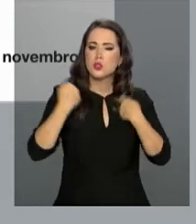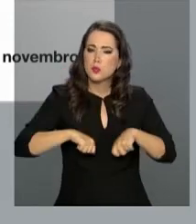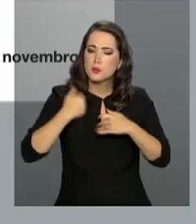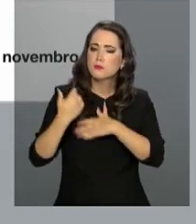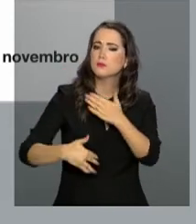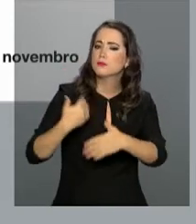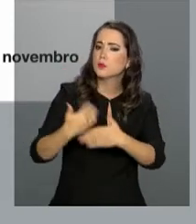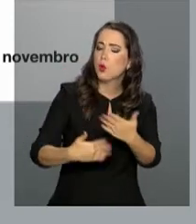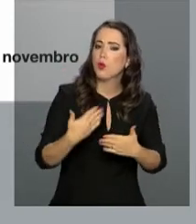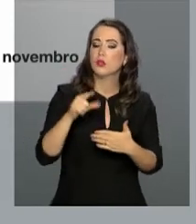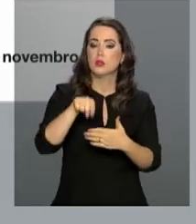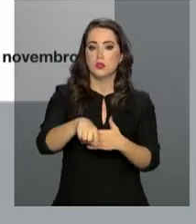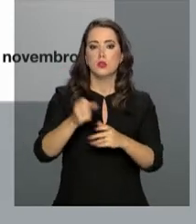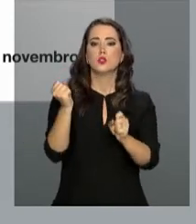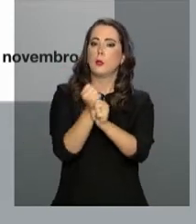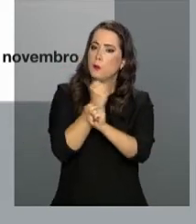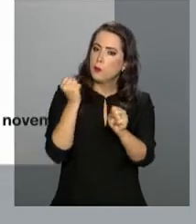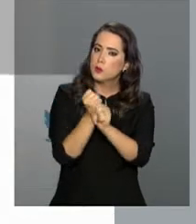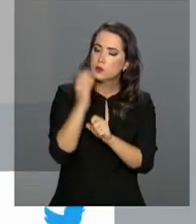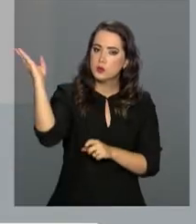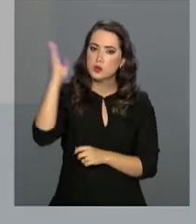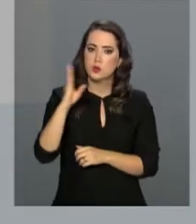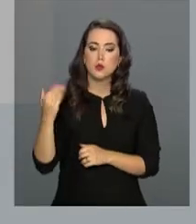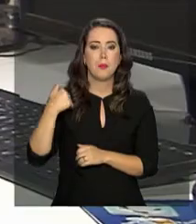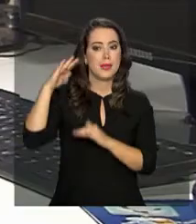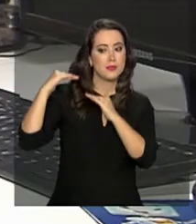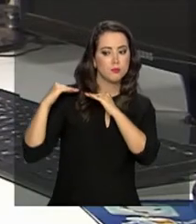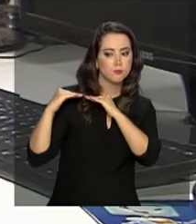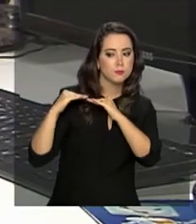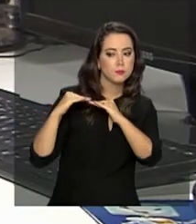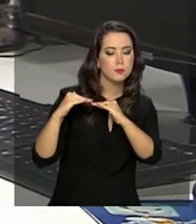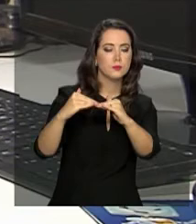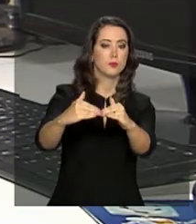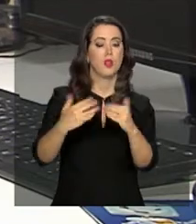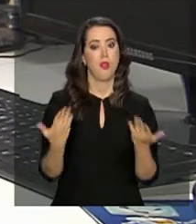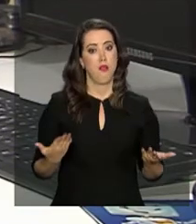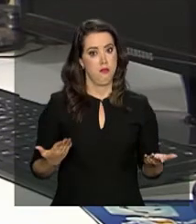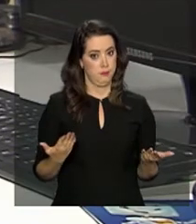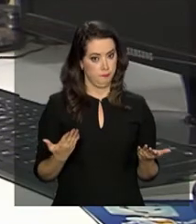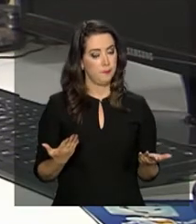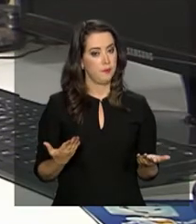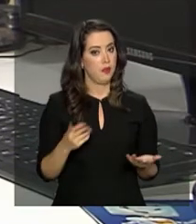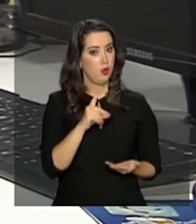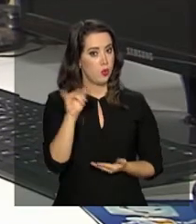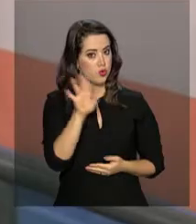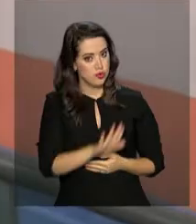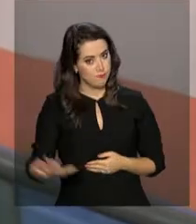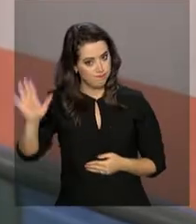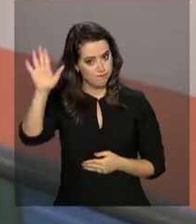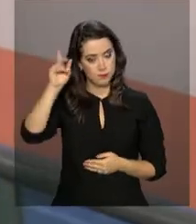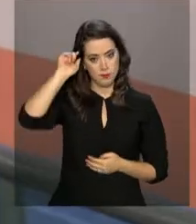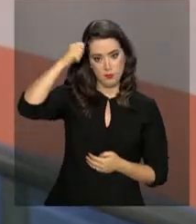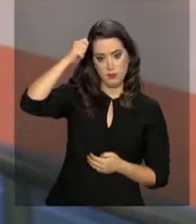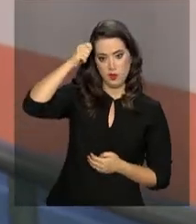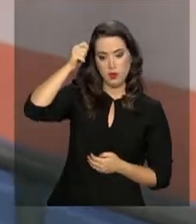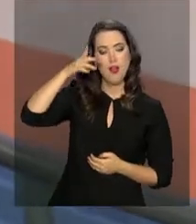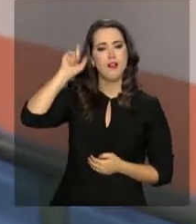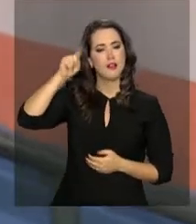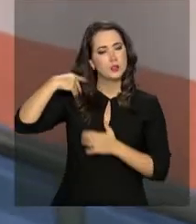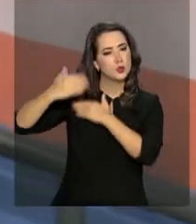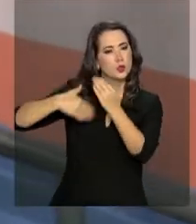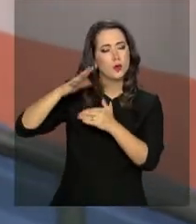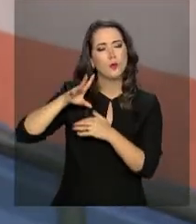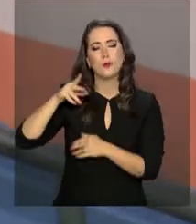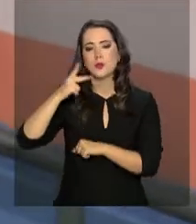continuar a avançar na construção de um Brasil mais igual. O Dia Nacional da Consciência Negra vem sendo comemorado no país ao